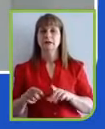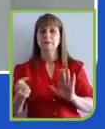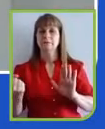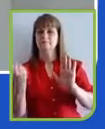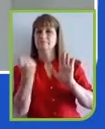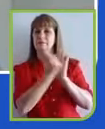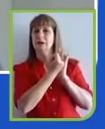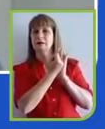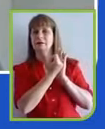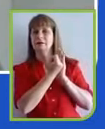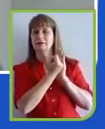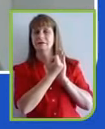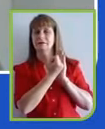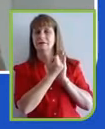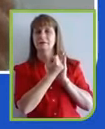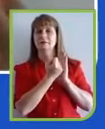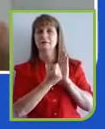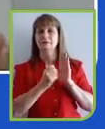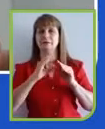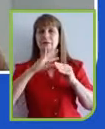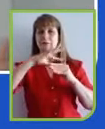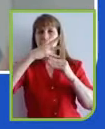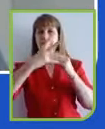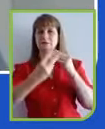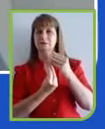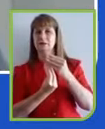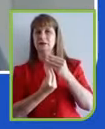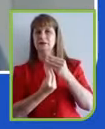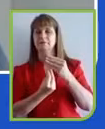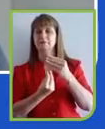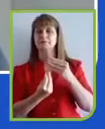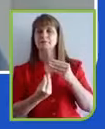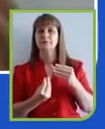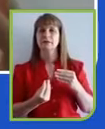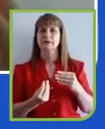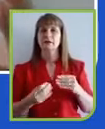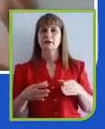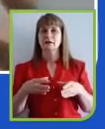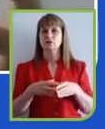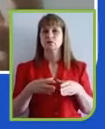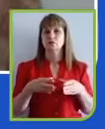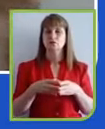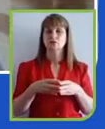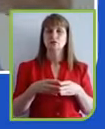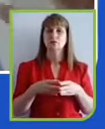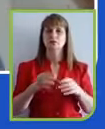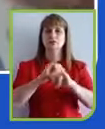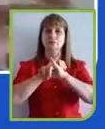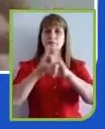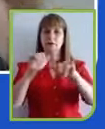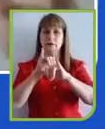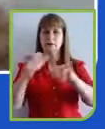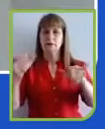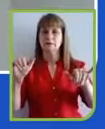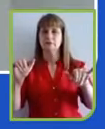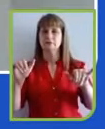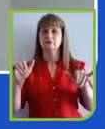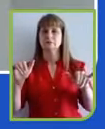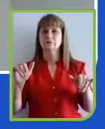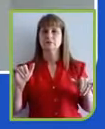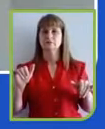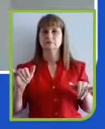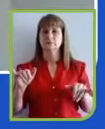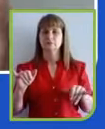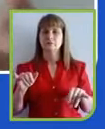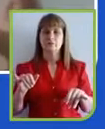logomarca da Braskem, a equipe de marketing chegou à conclusão de que nós devemos ter duas cores na nossa marca. Se